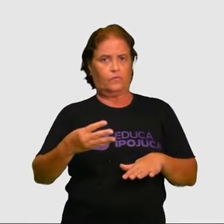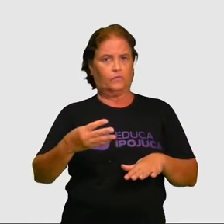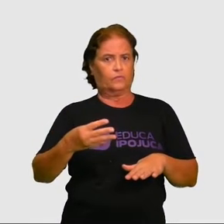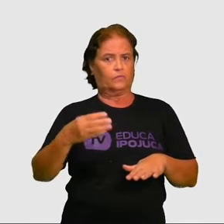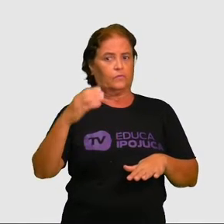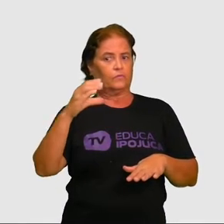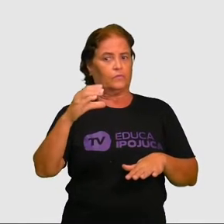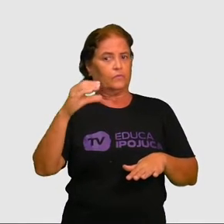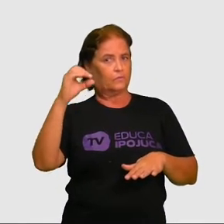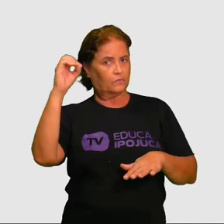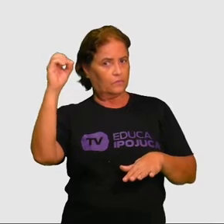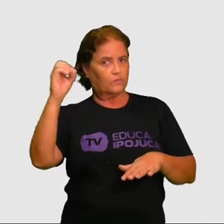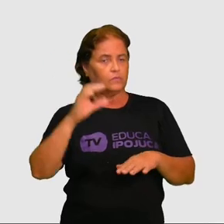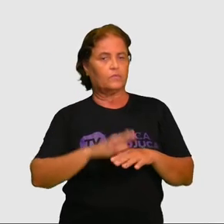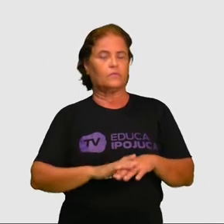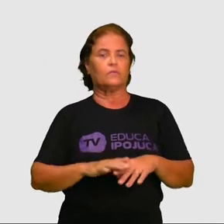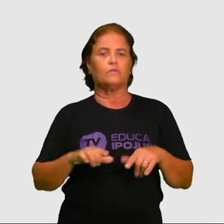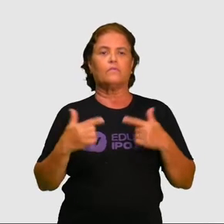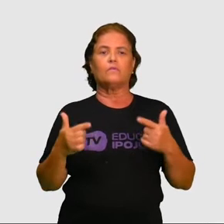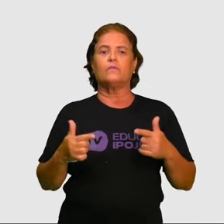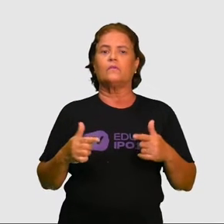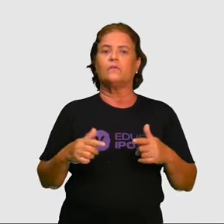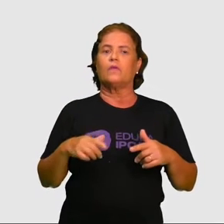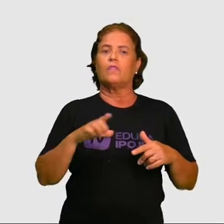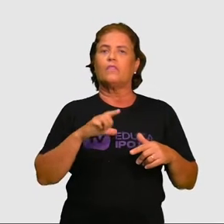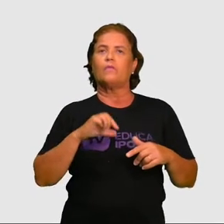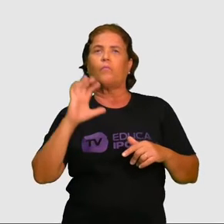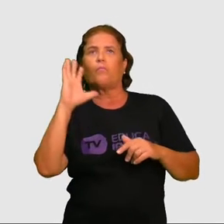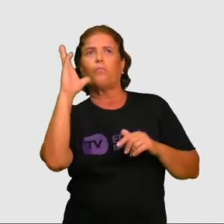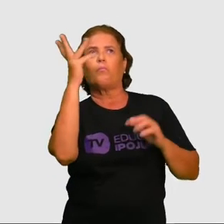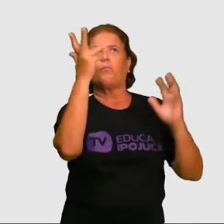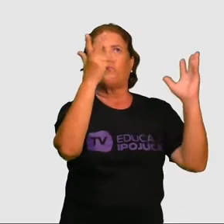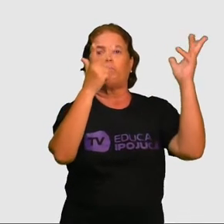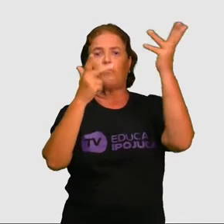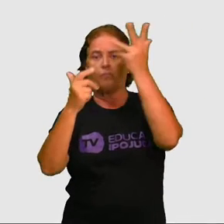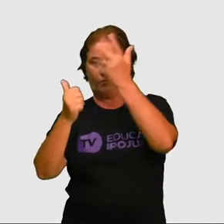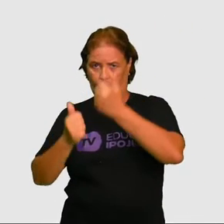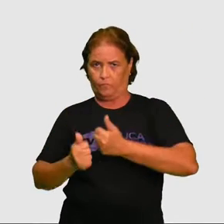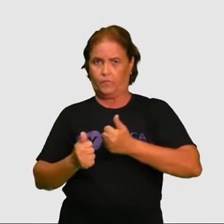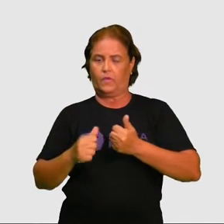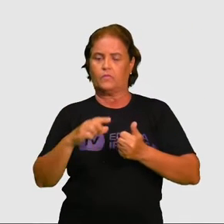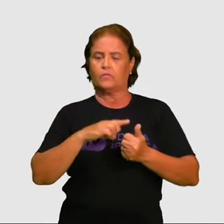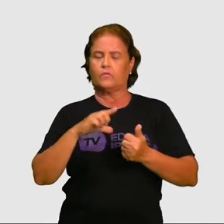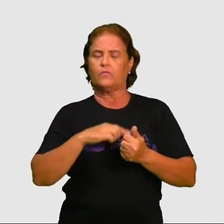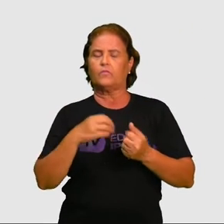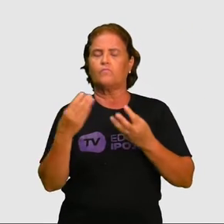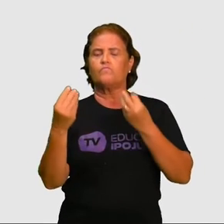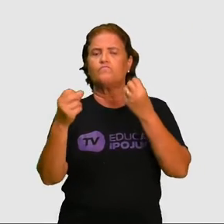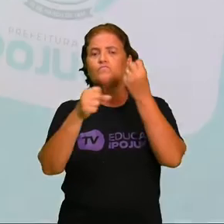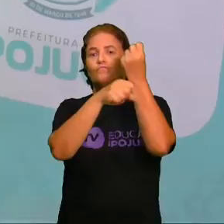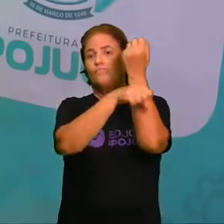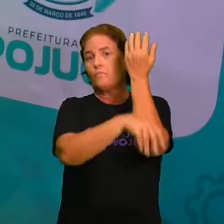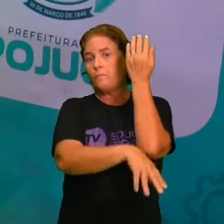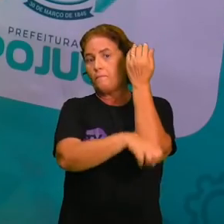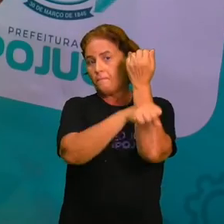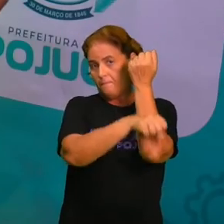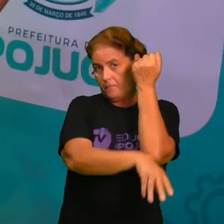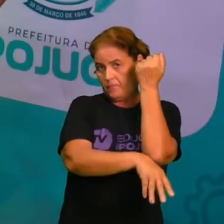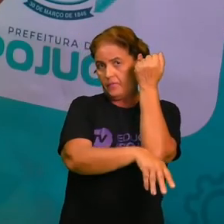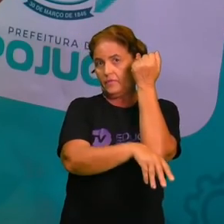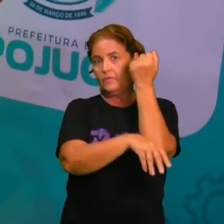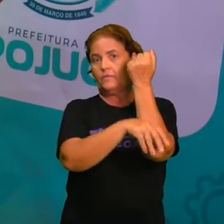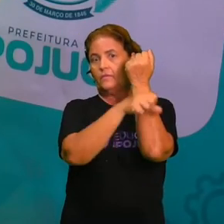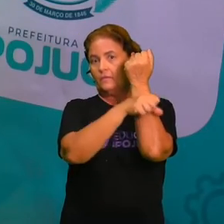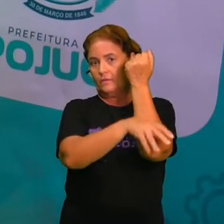vegetação nativa e composta por mata atlântica, possuindo vastos manguezais. E aí a gente tem mais essa